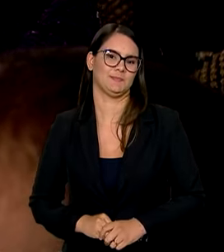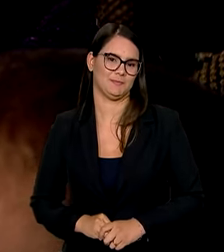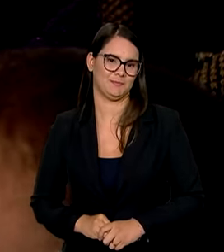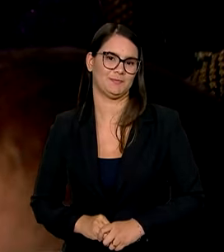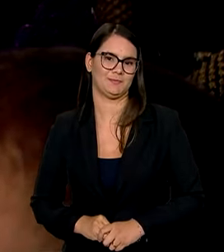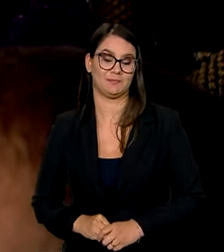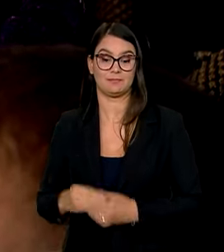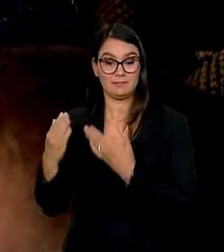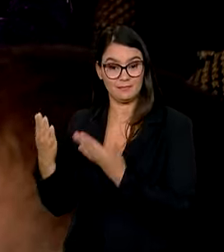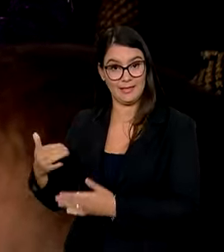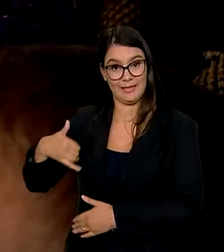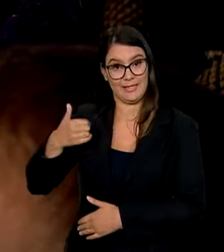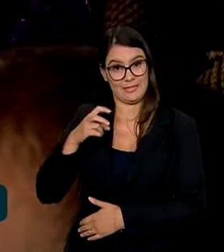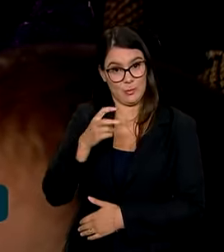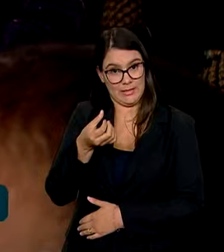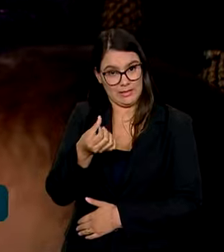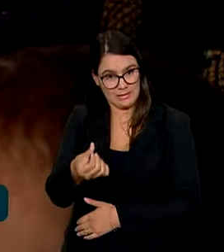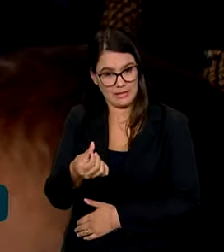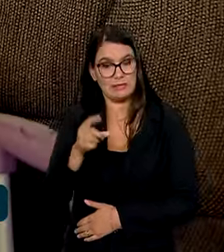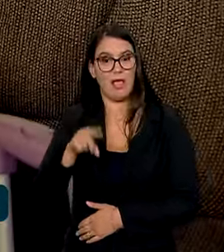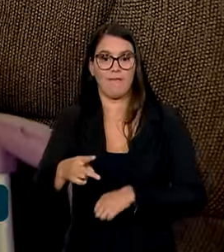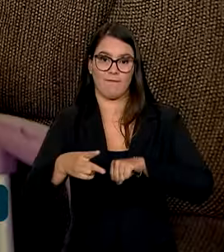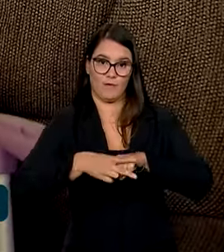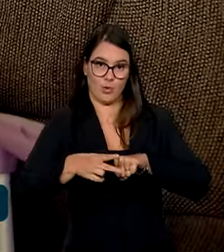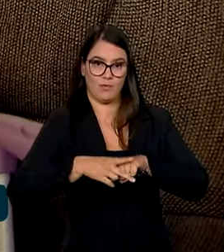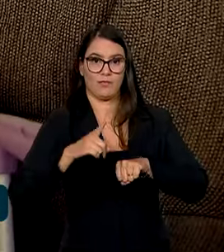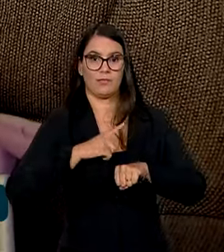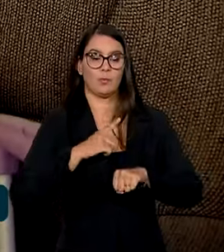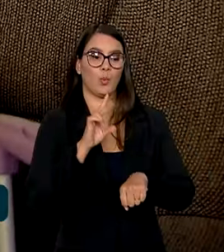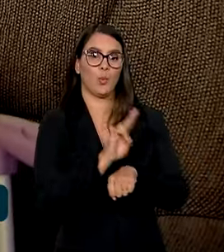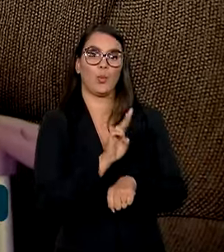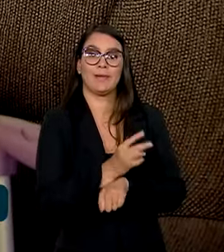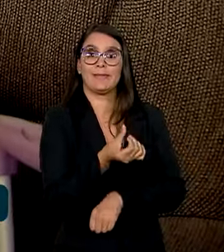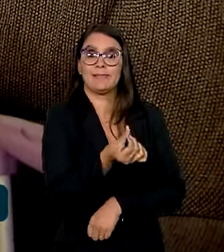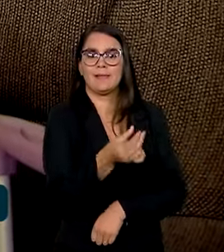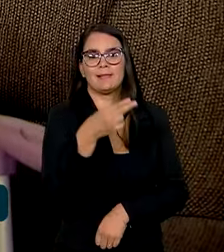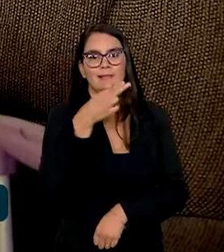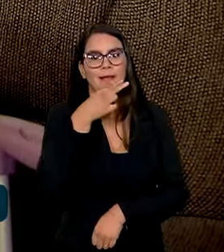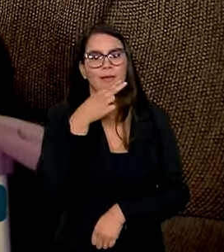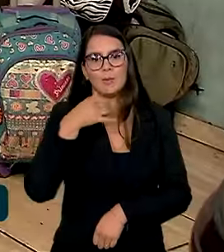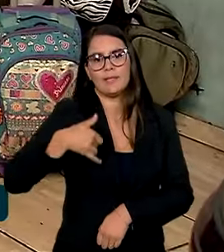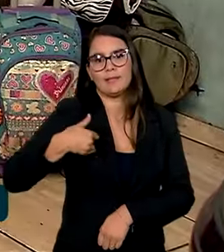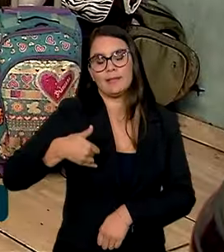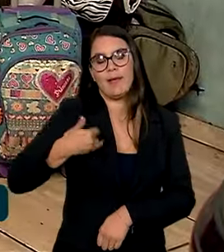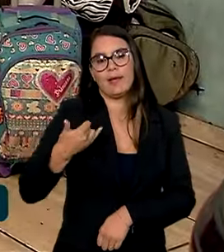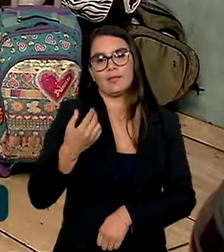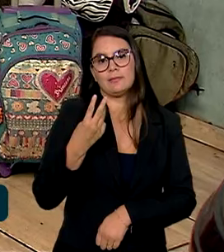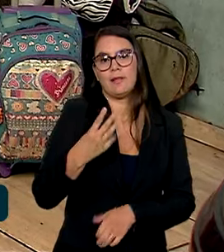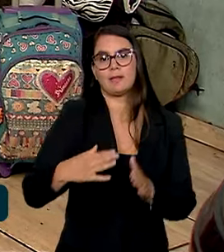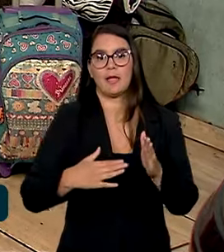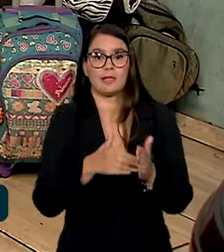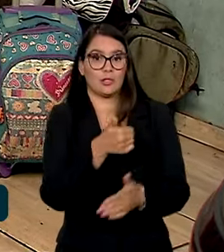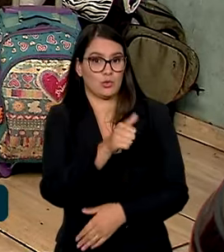Dona Maria Leda, de 56 anos, é viúva e tem a guarda de seis netos com idades entre 3